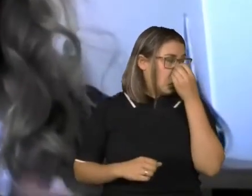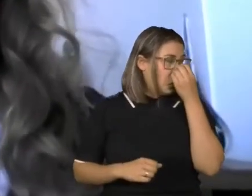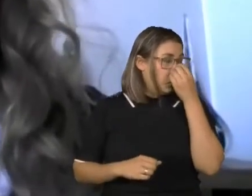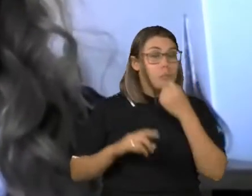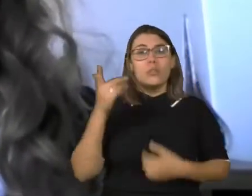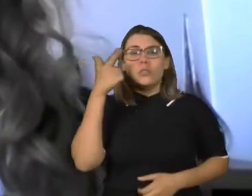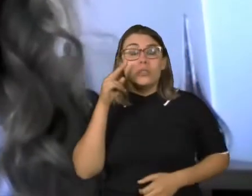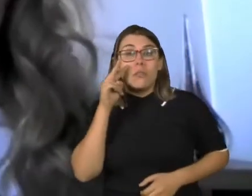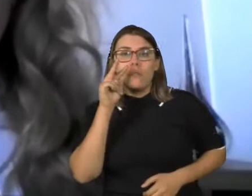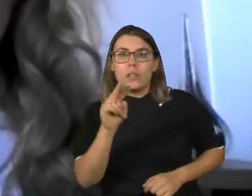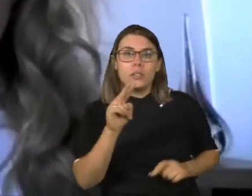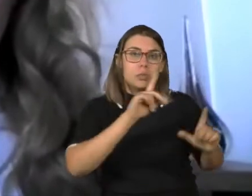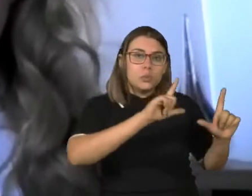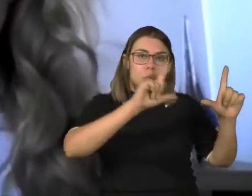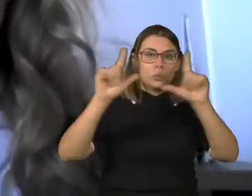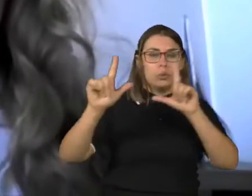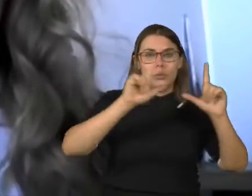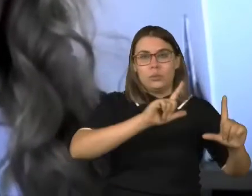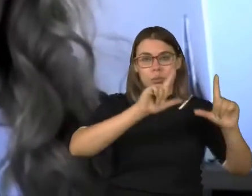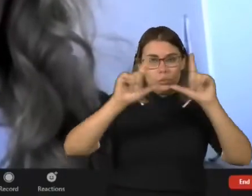Para que vocês possam acompanhar junto comigo.